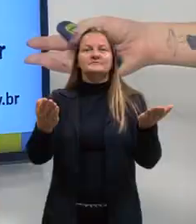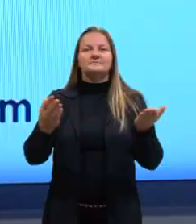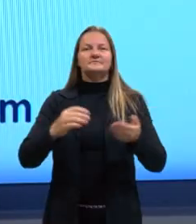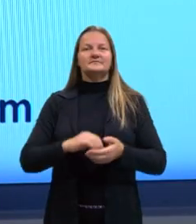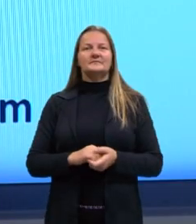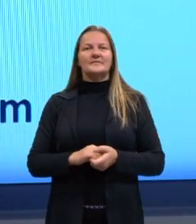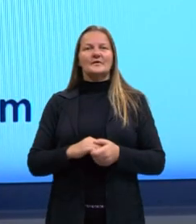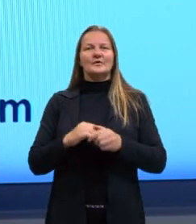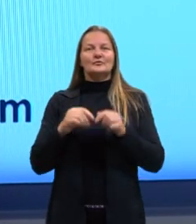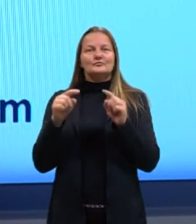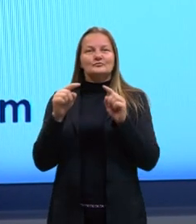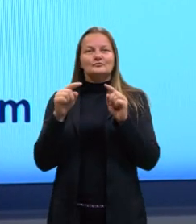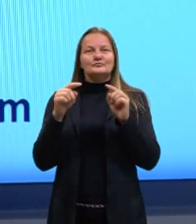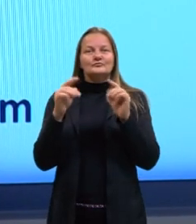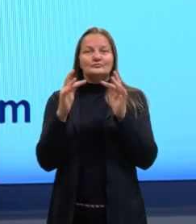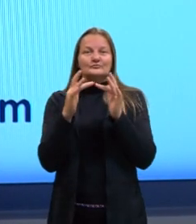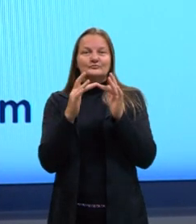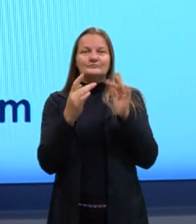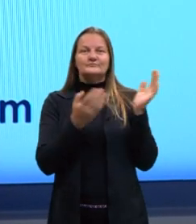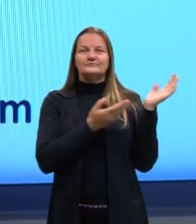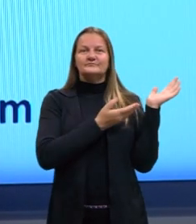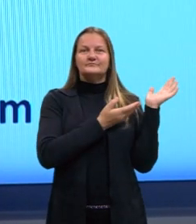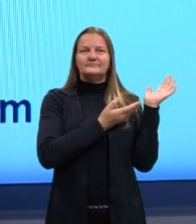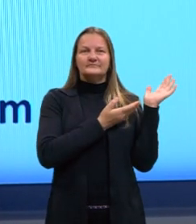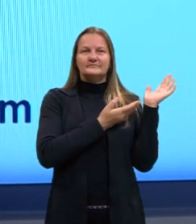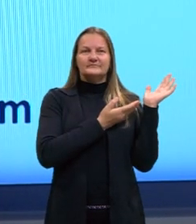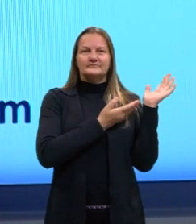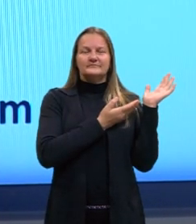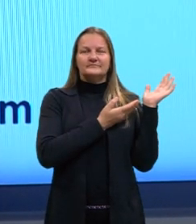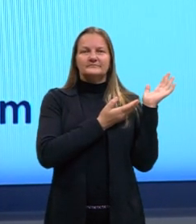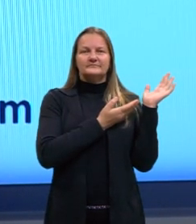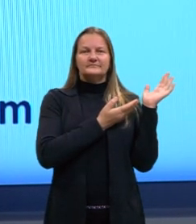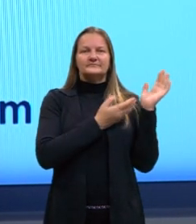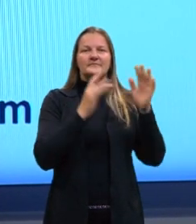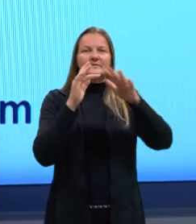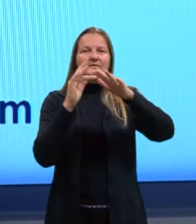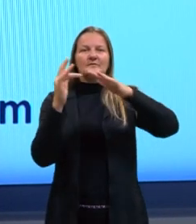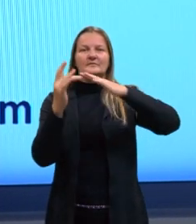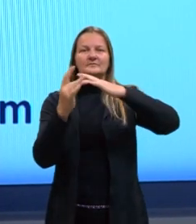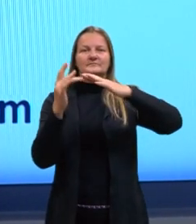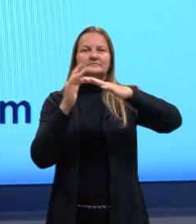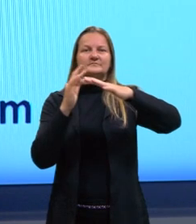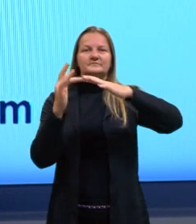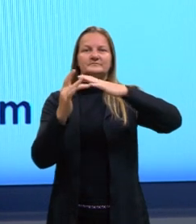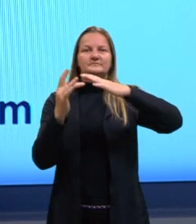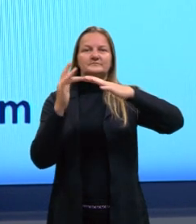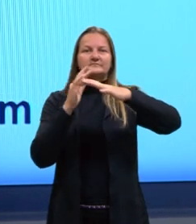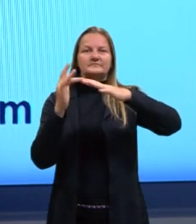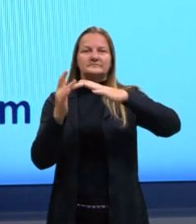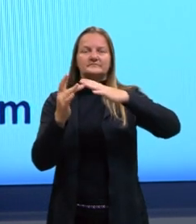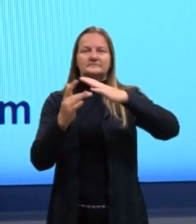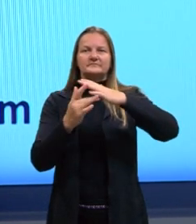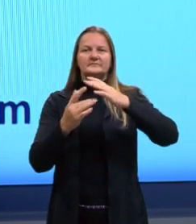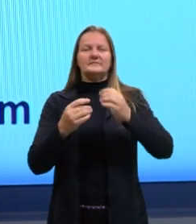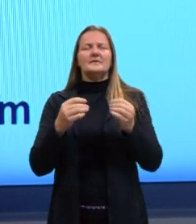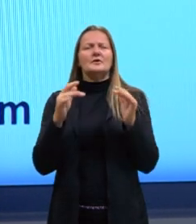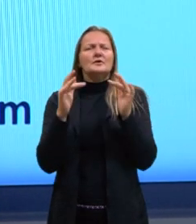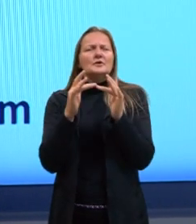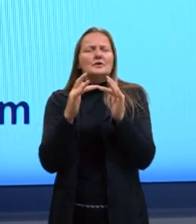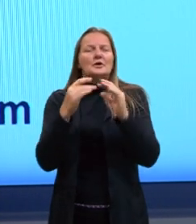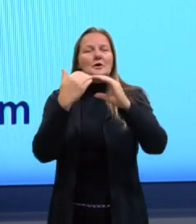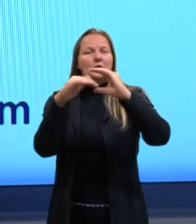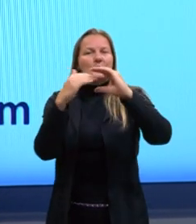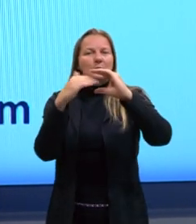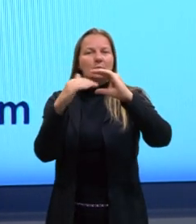cantinho do meu slide vocês encontram as minhas redes sociais, vocês têm aqui o meu Instagram e também o meu e-mail